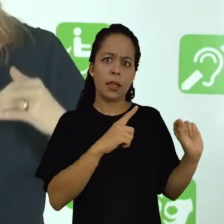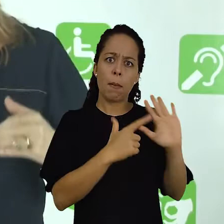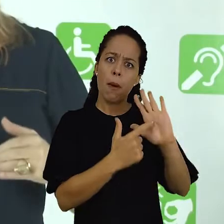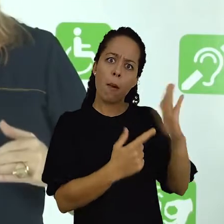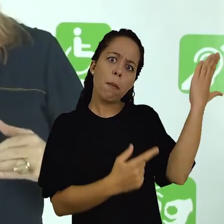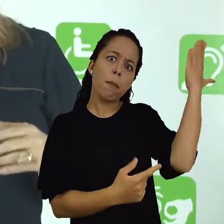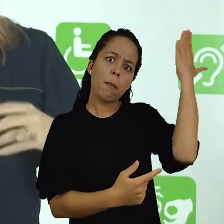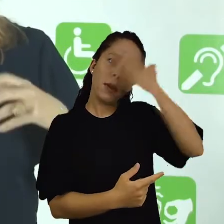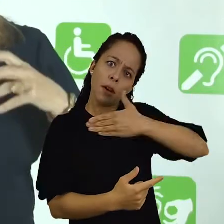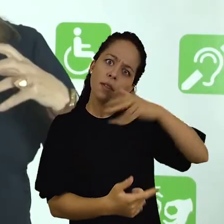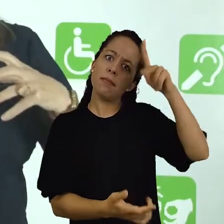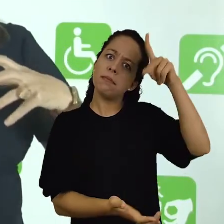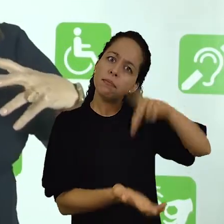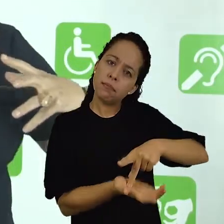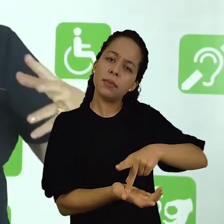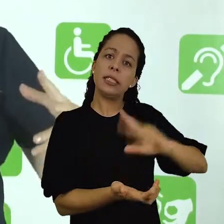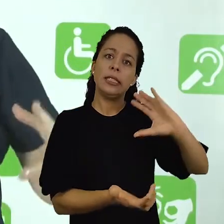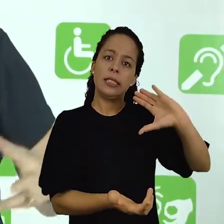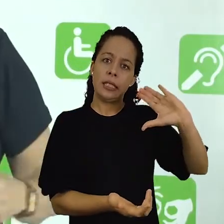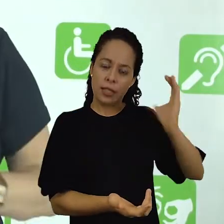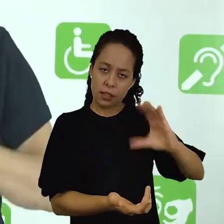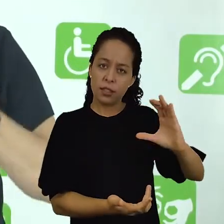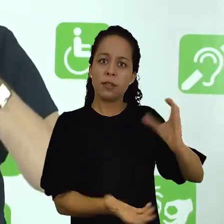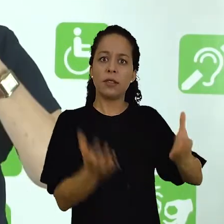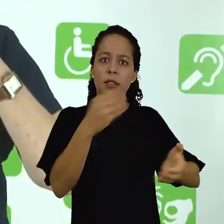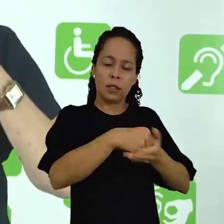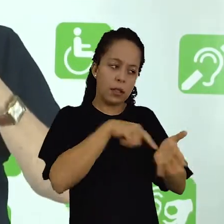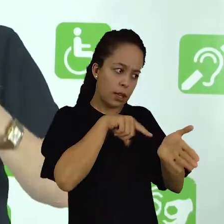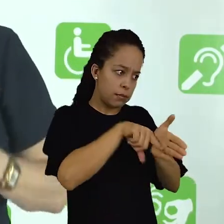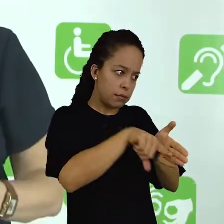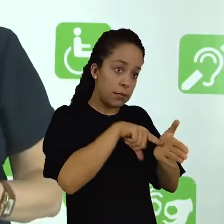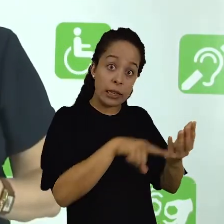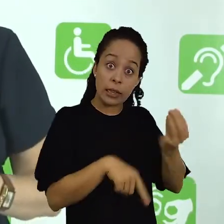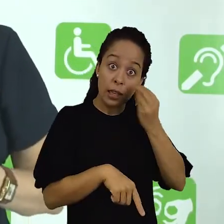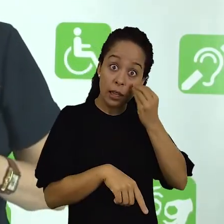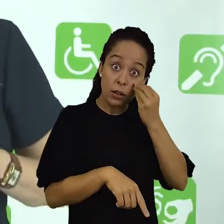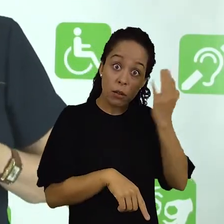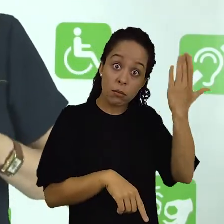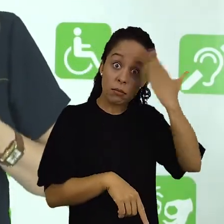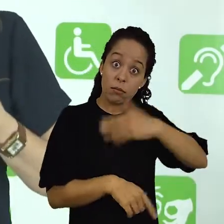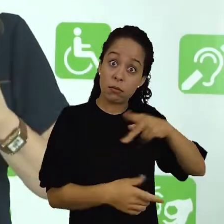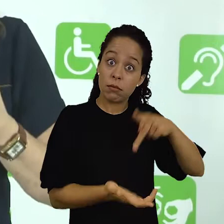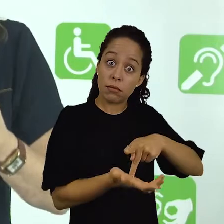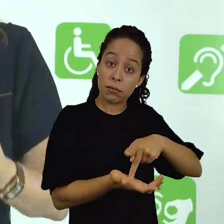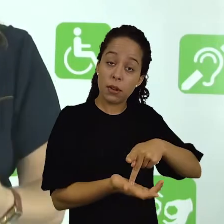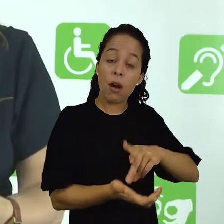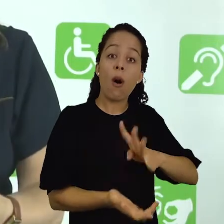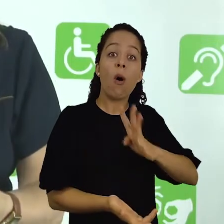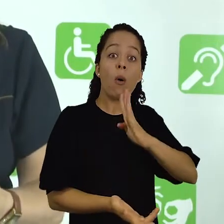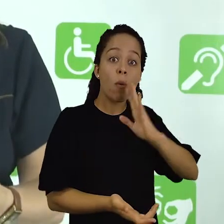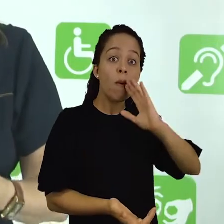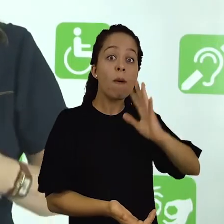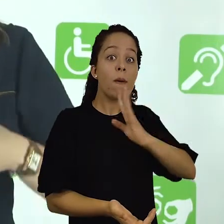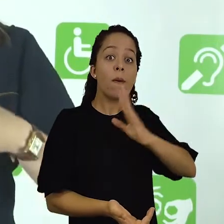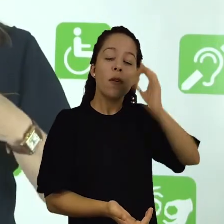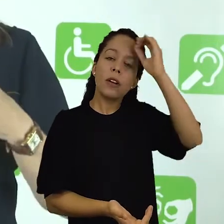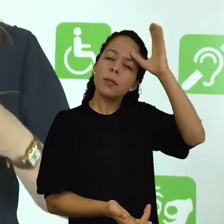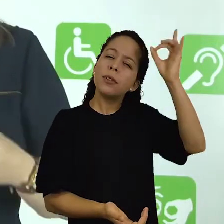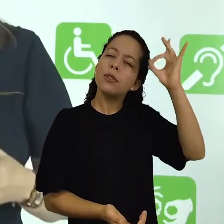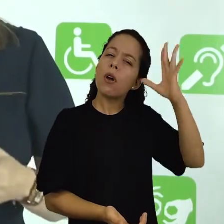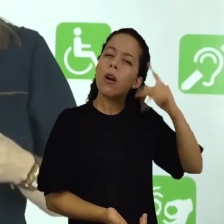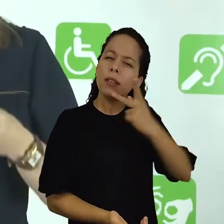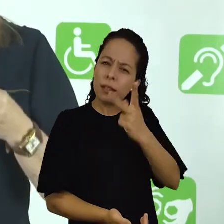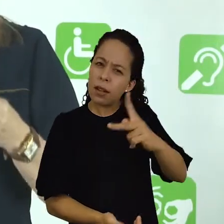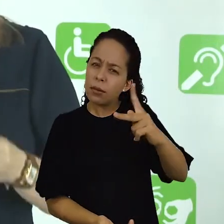esses acontecimentos, eles são comprovados cientificamente, eles são testados, esse